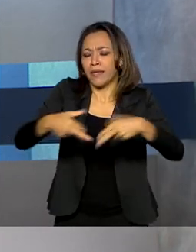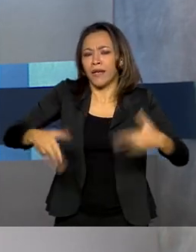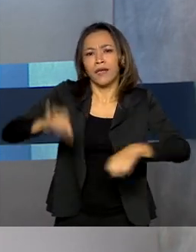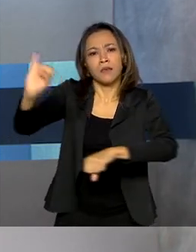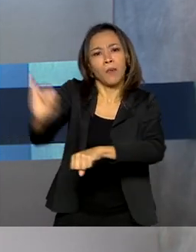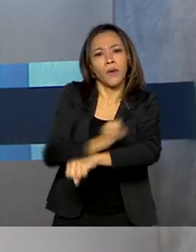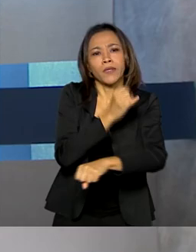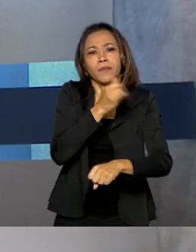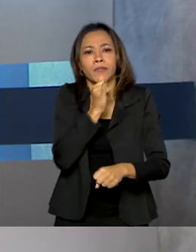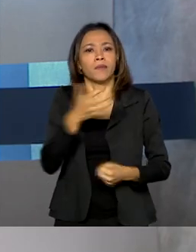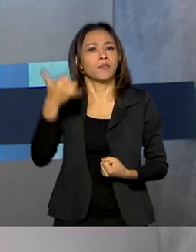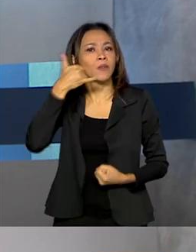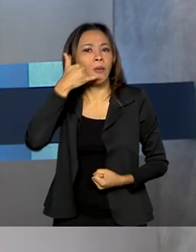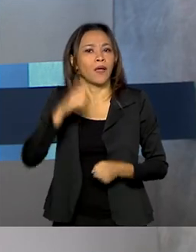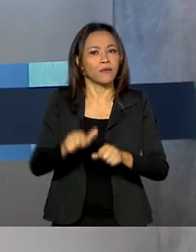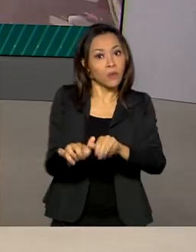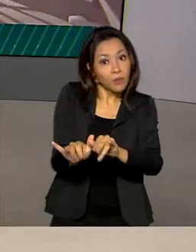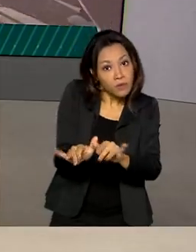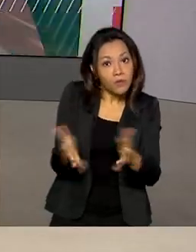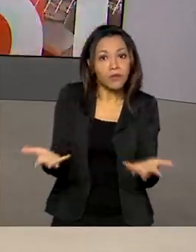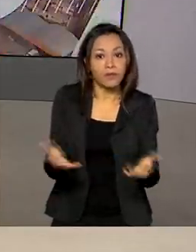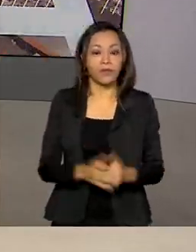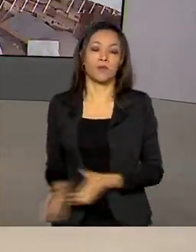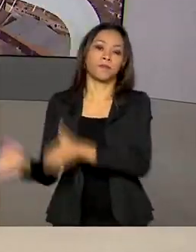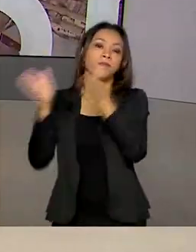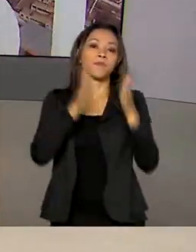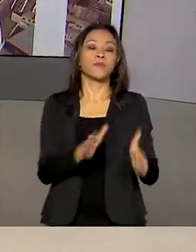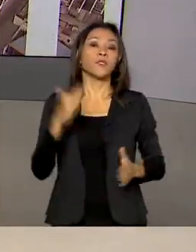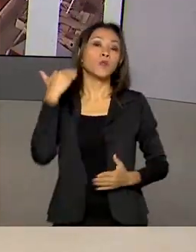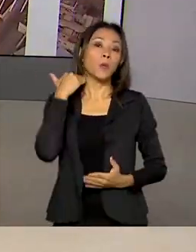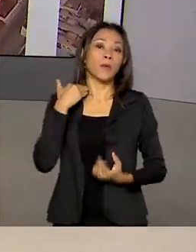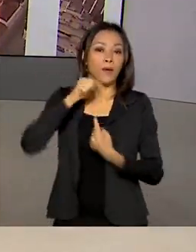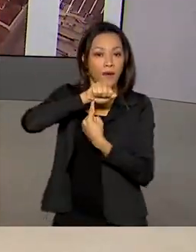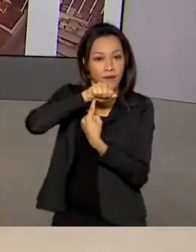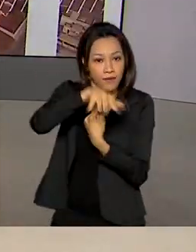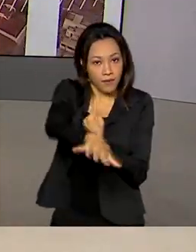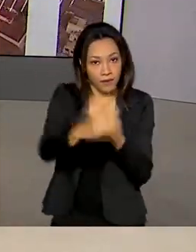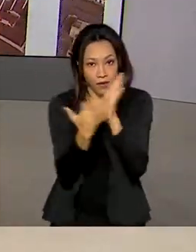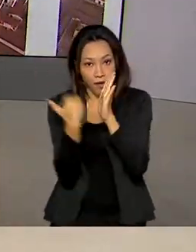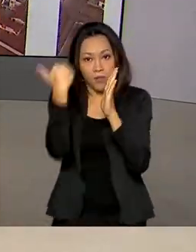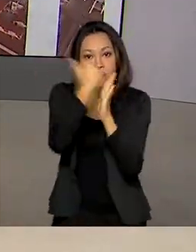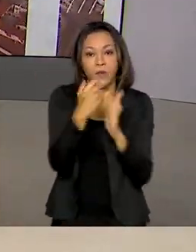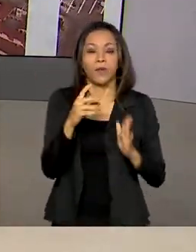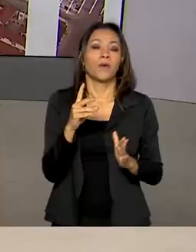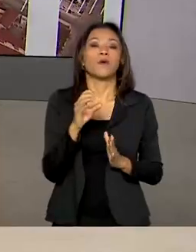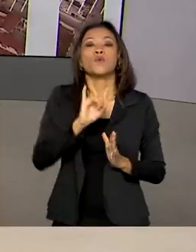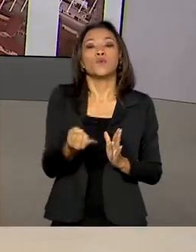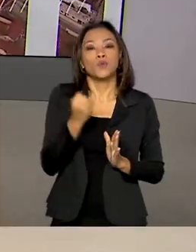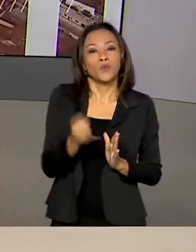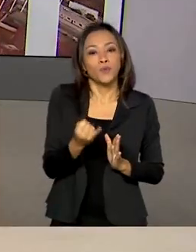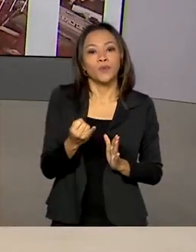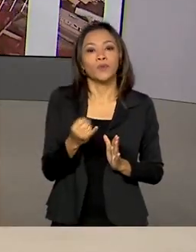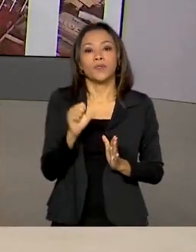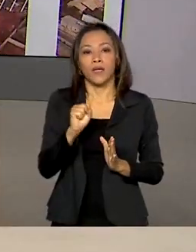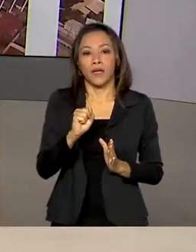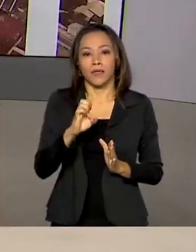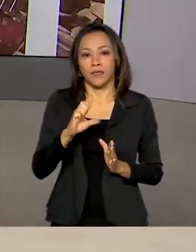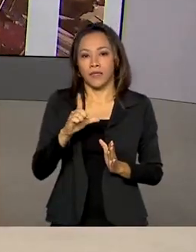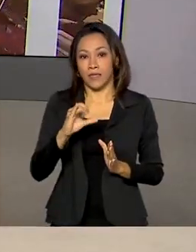celulares e computadores. E o Banco Central aumentou a taxa básica de juros, a Selic, em 0